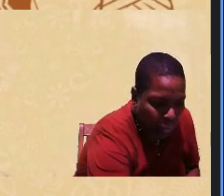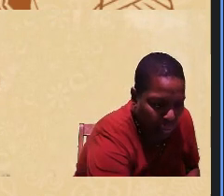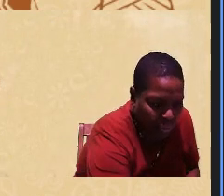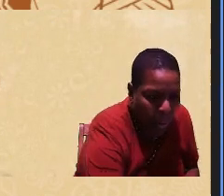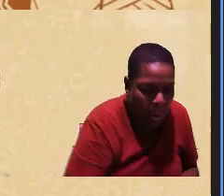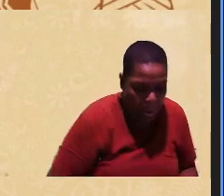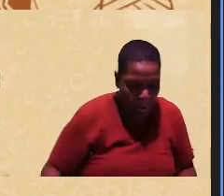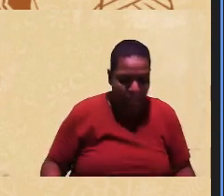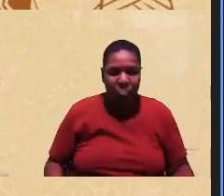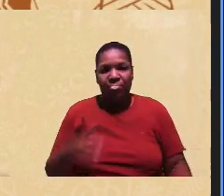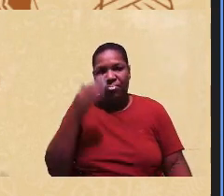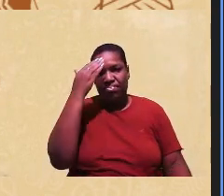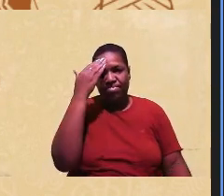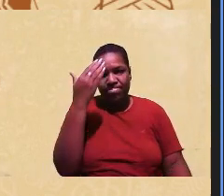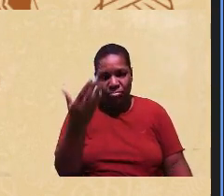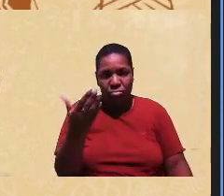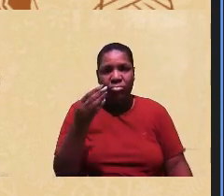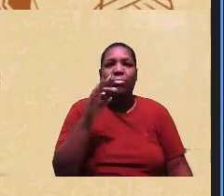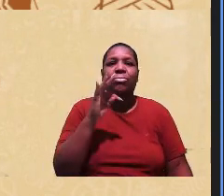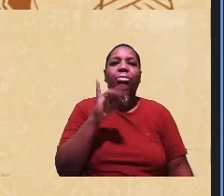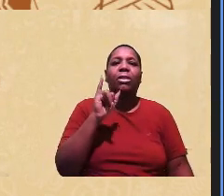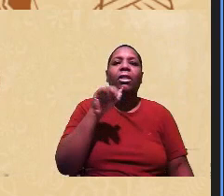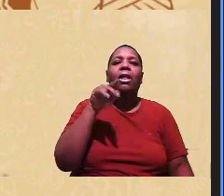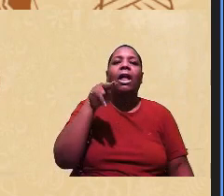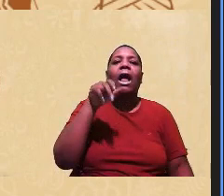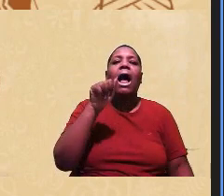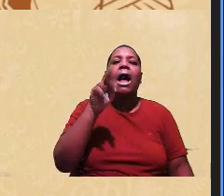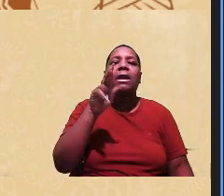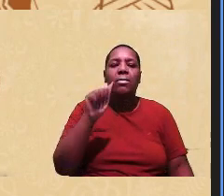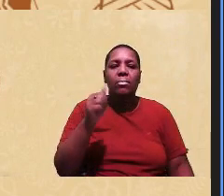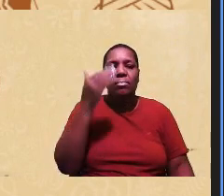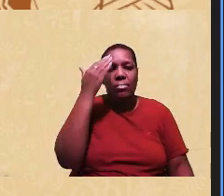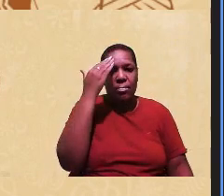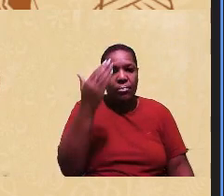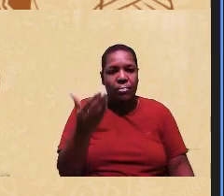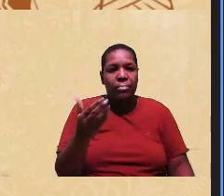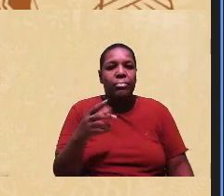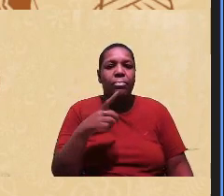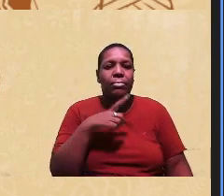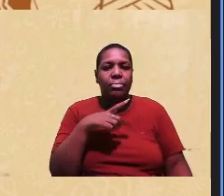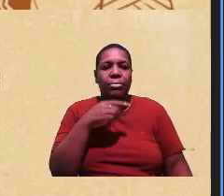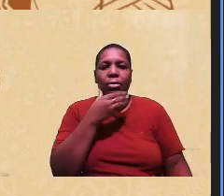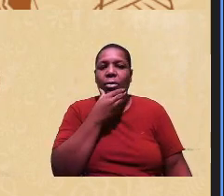Obrigada Itainara Pierre por favor